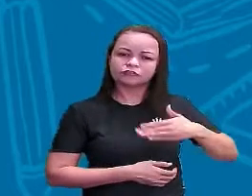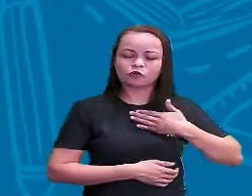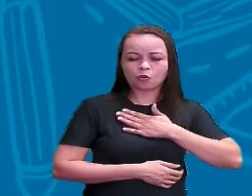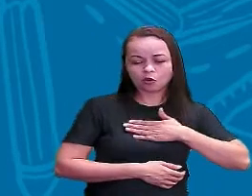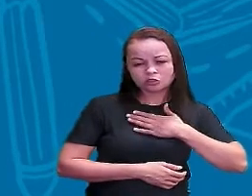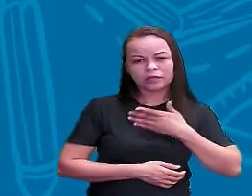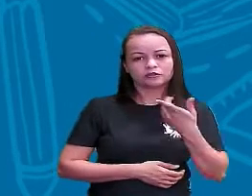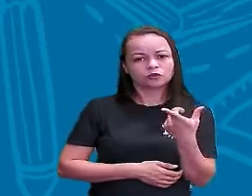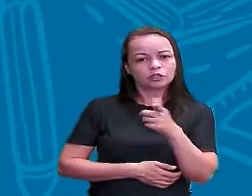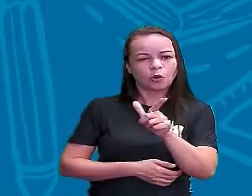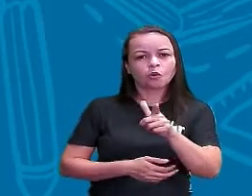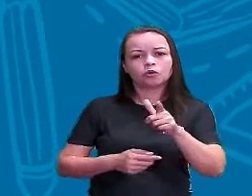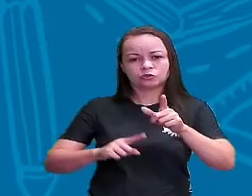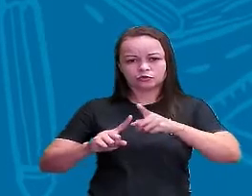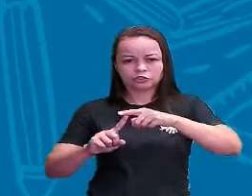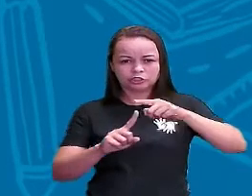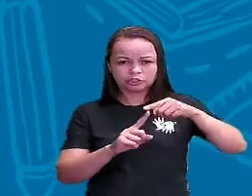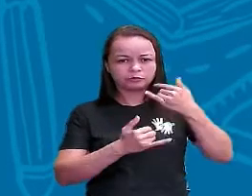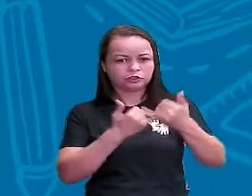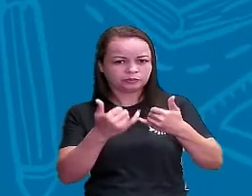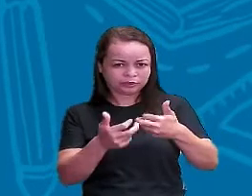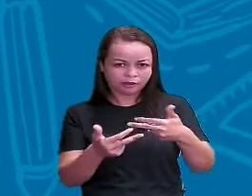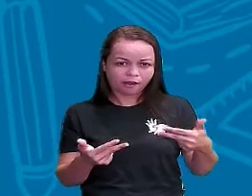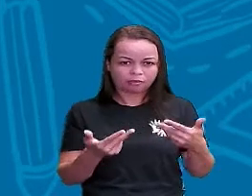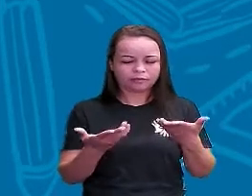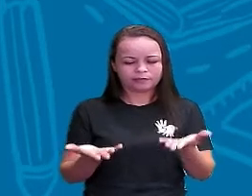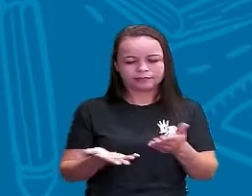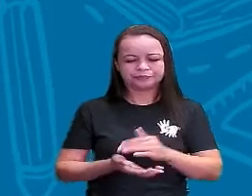Por outros tipos de brincadeiras, tá?